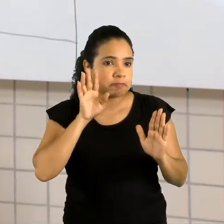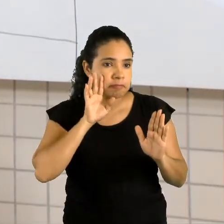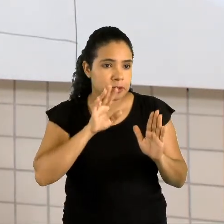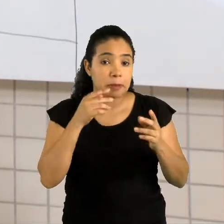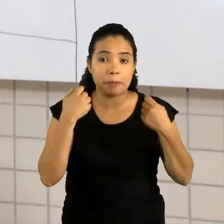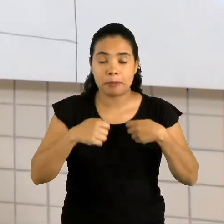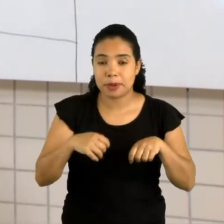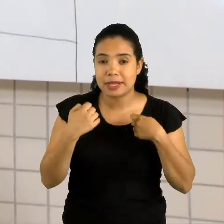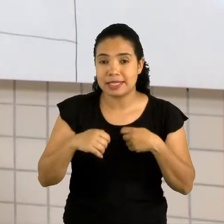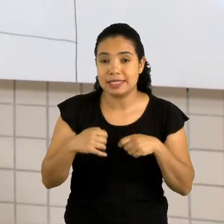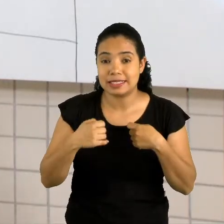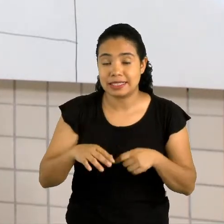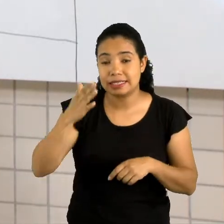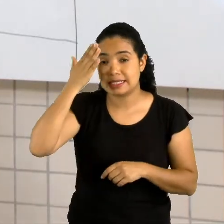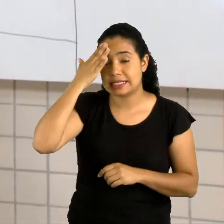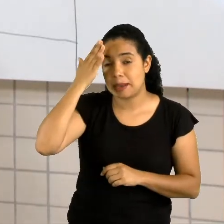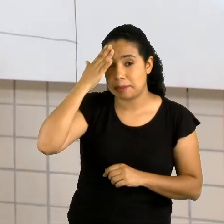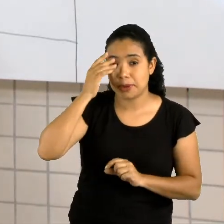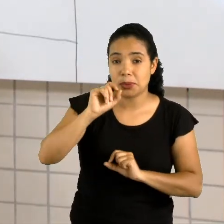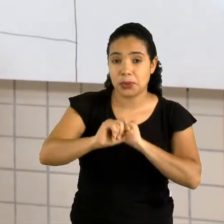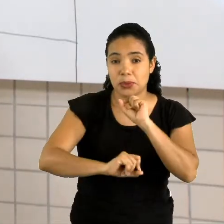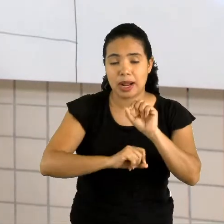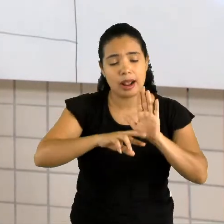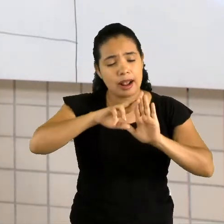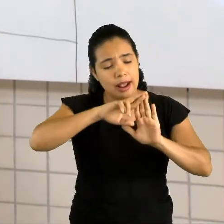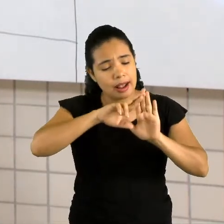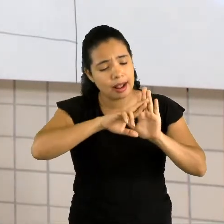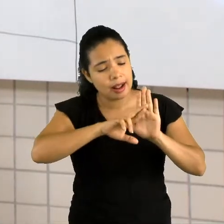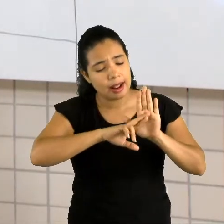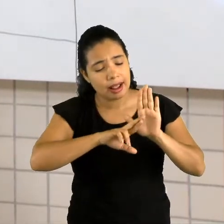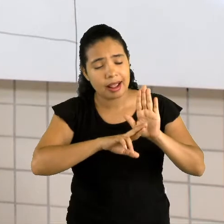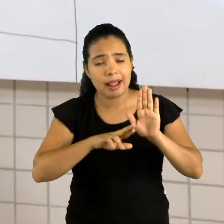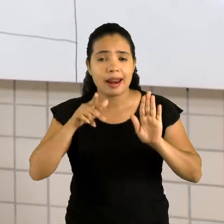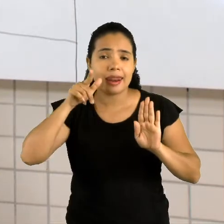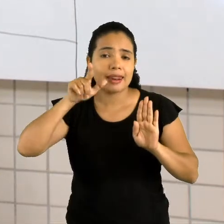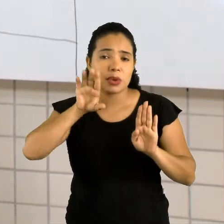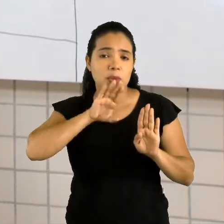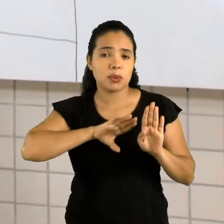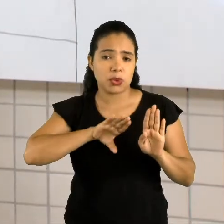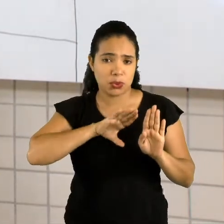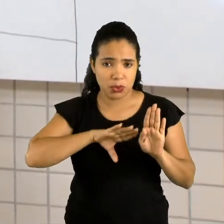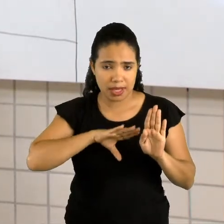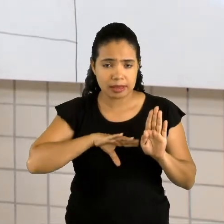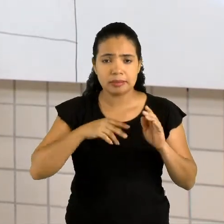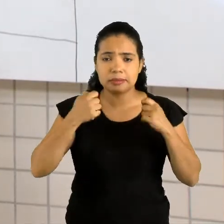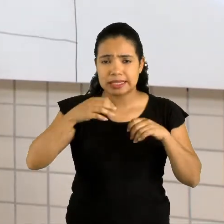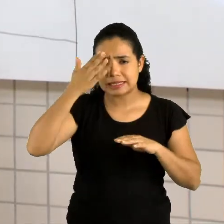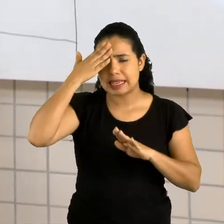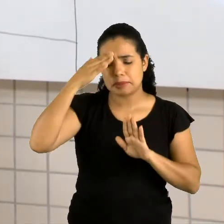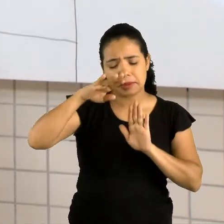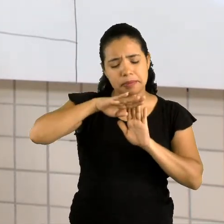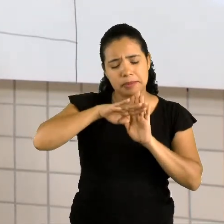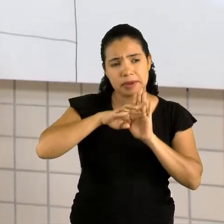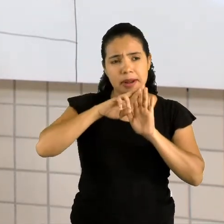precisa saber é as regrinhas da língua portuguesa. Nós precisamos saber sobre a língua portuguesa. E